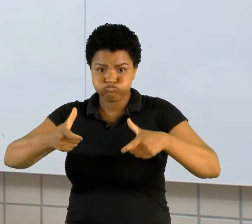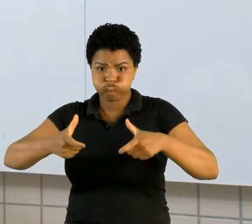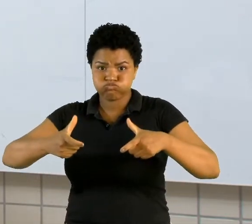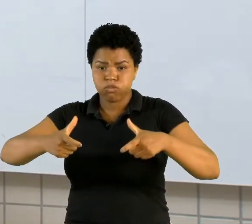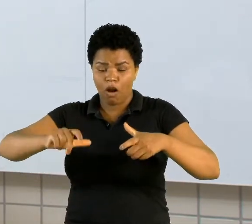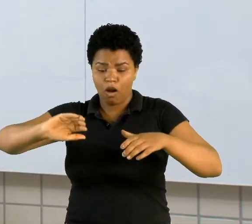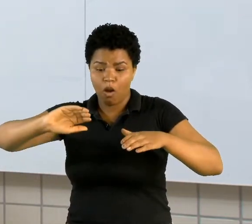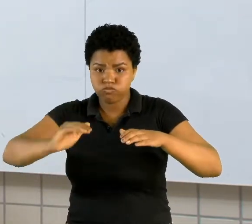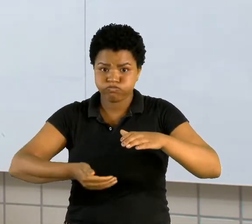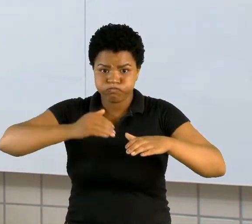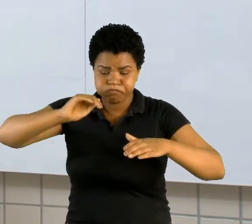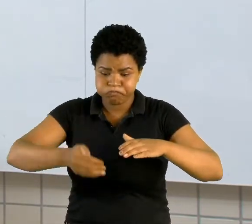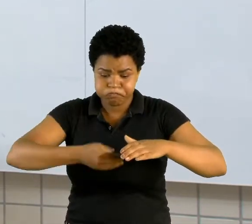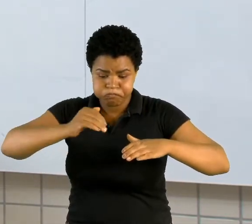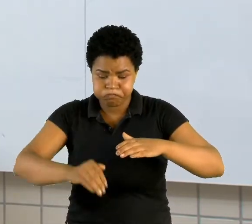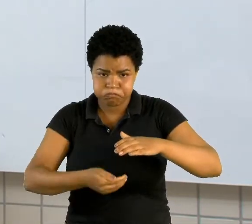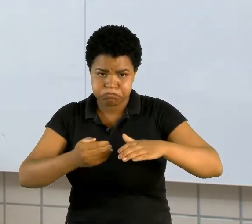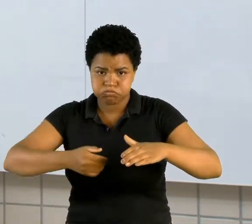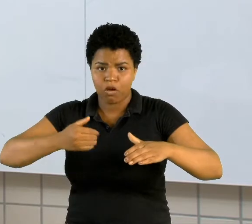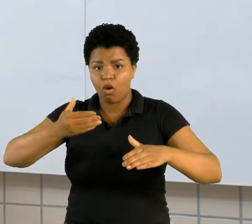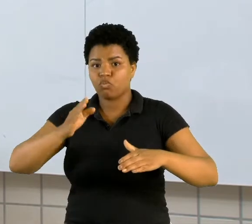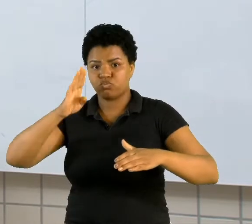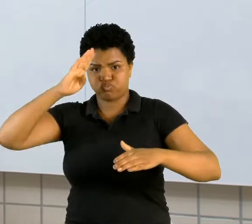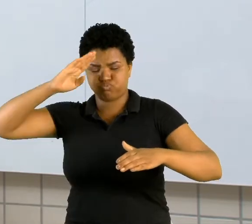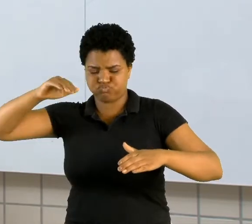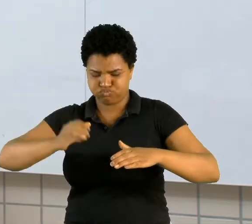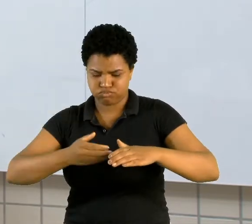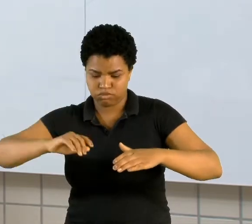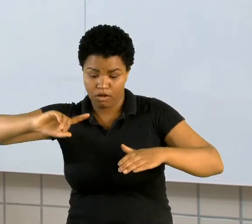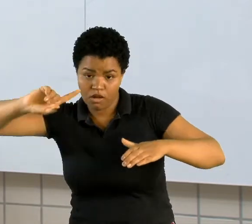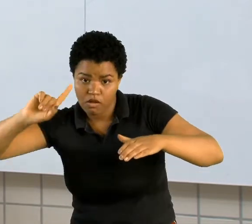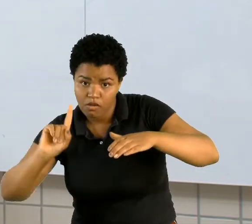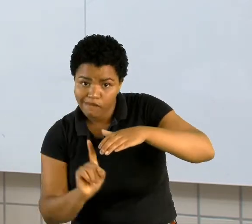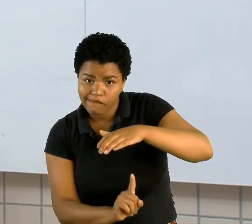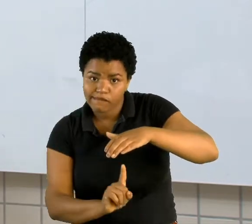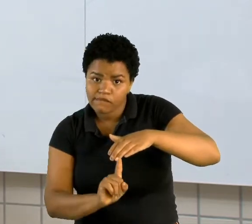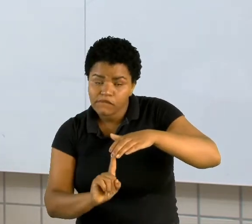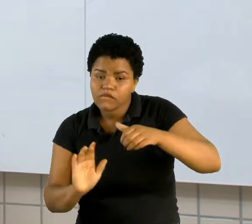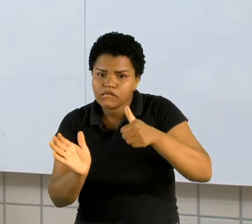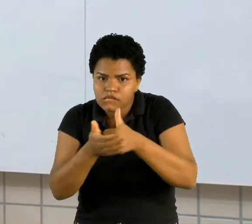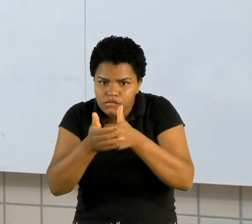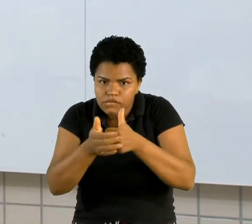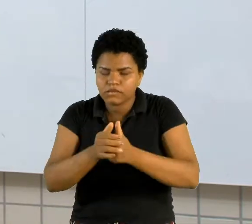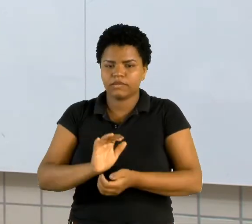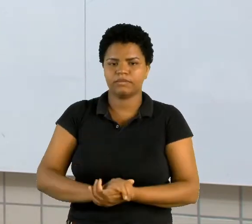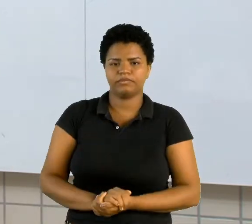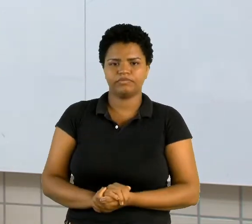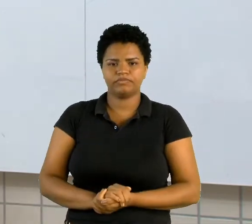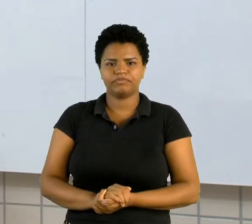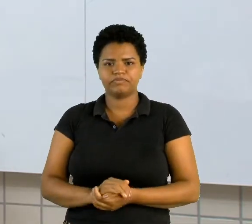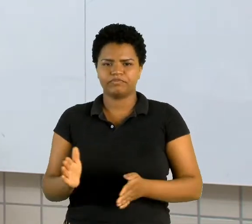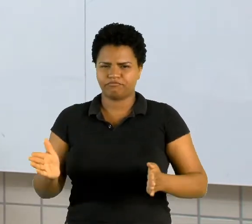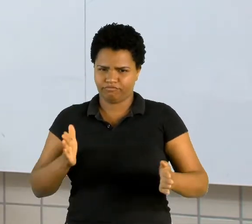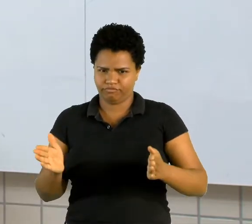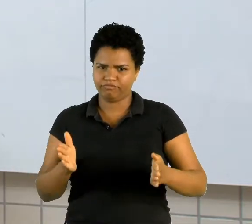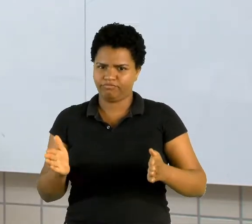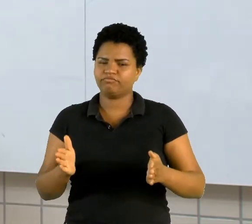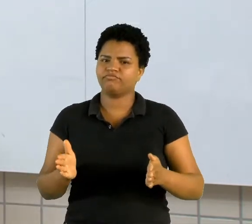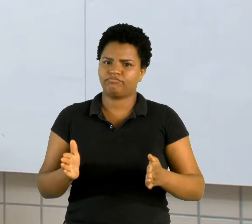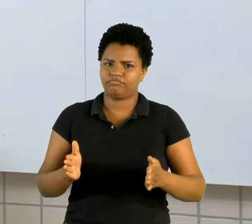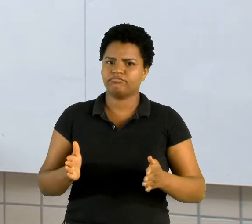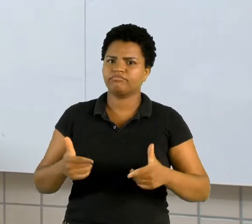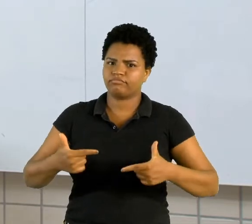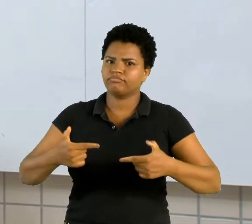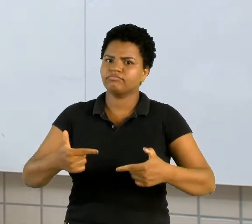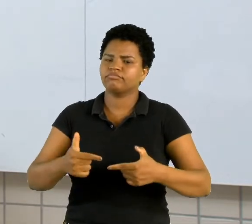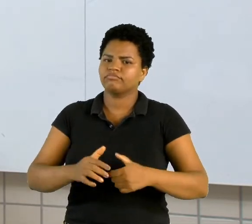soldados cavavam no chão, e ali dentro eles permaneciam escondidos. Bem, essa fase, esse período da guerra,